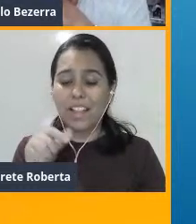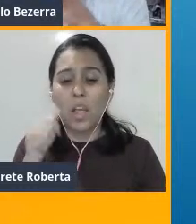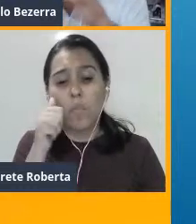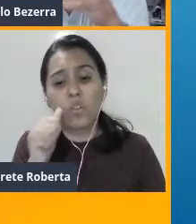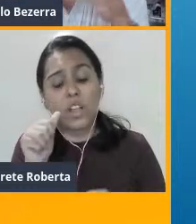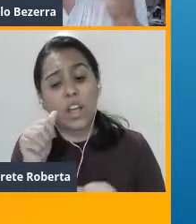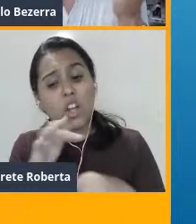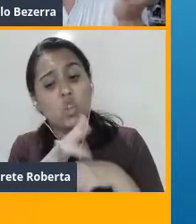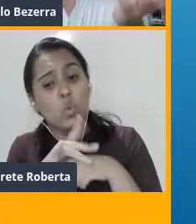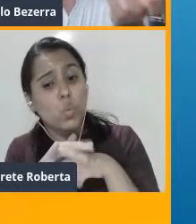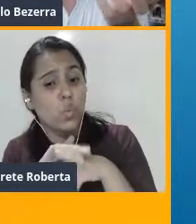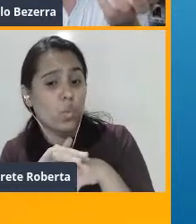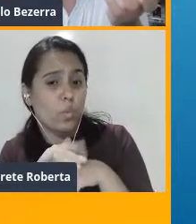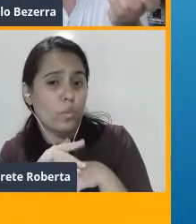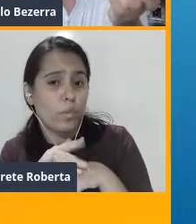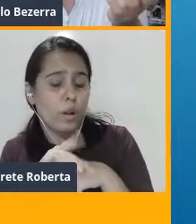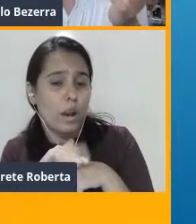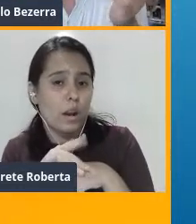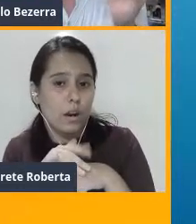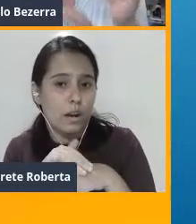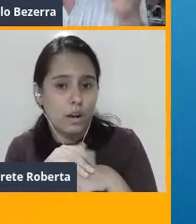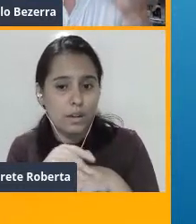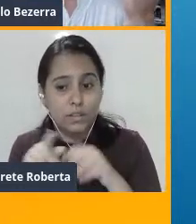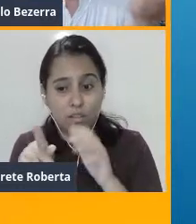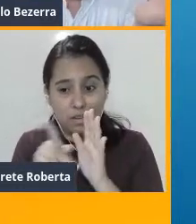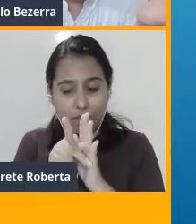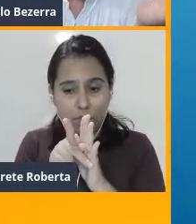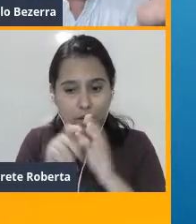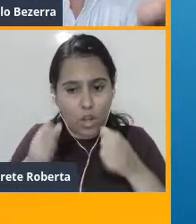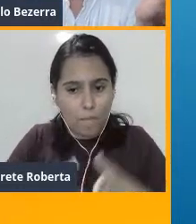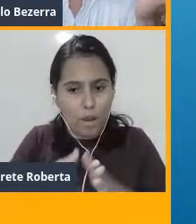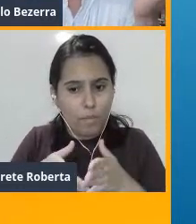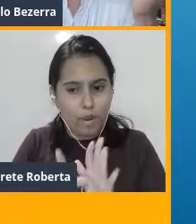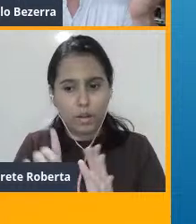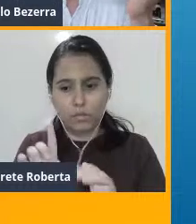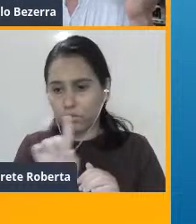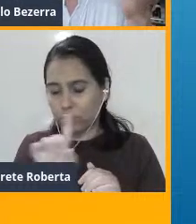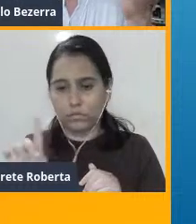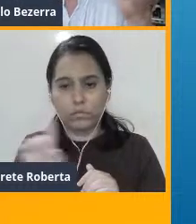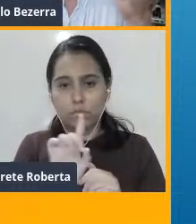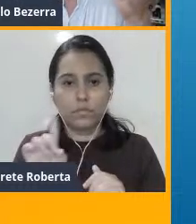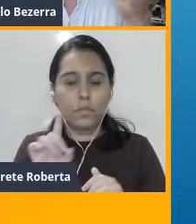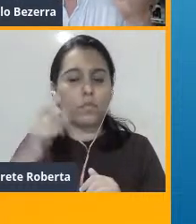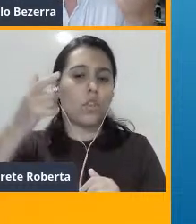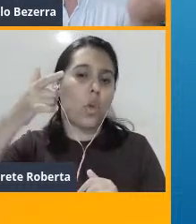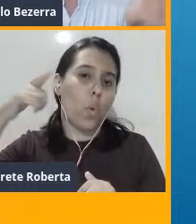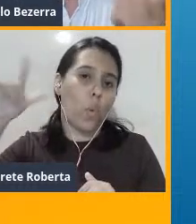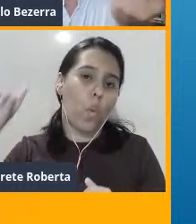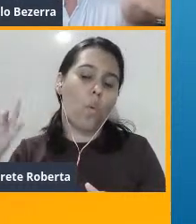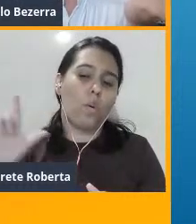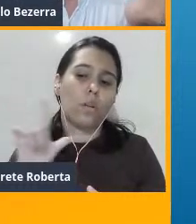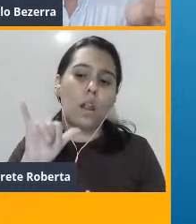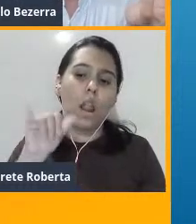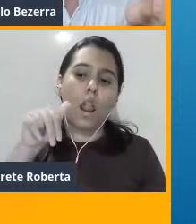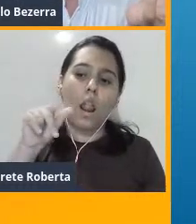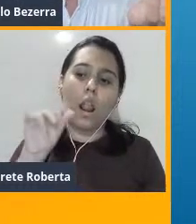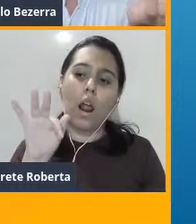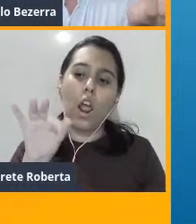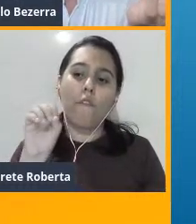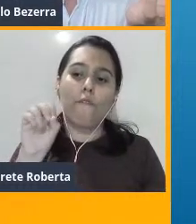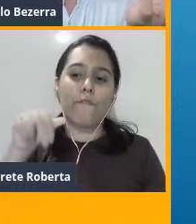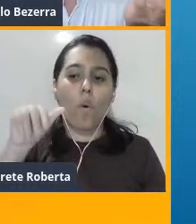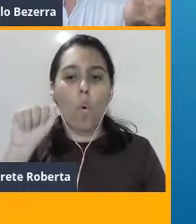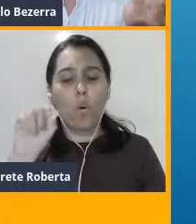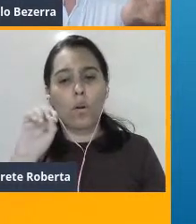não associadas à reprodução, um linfoma, alguns tipos de câncer,